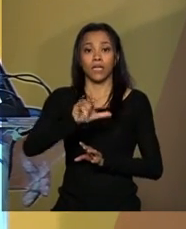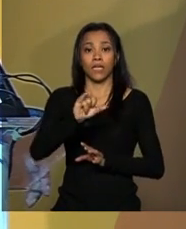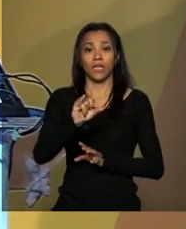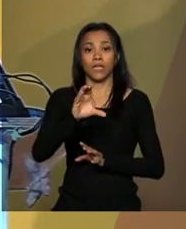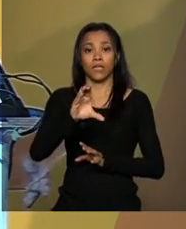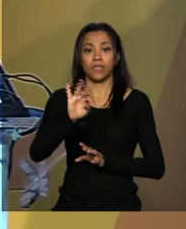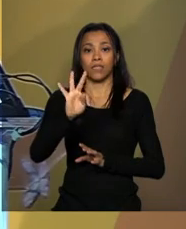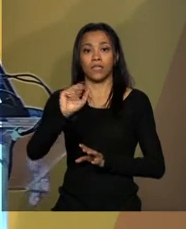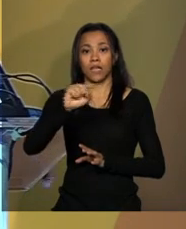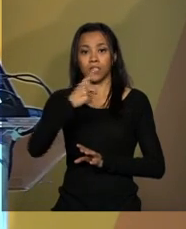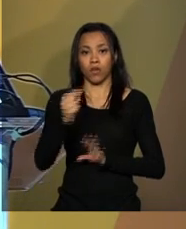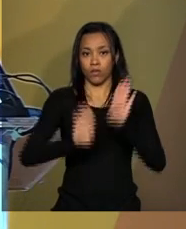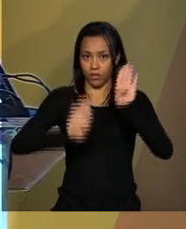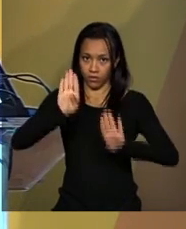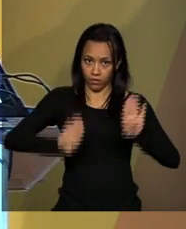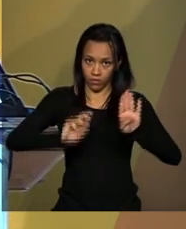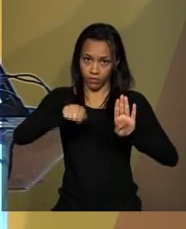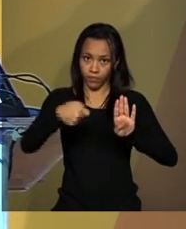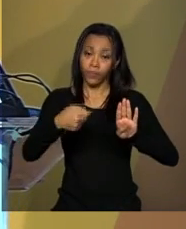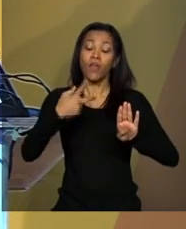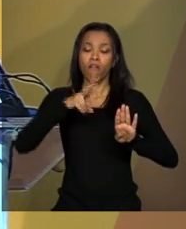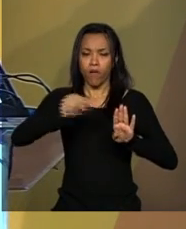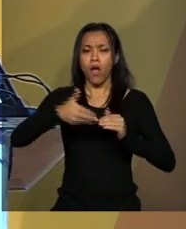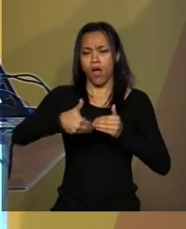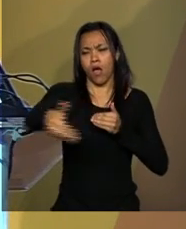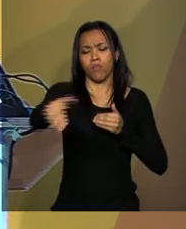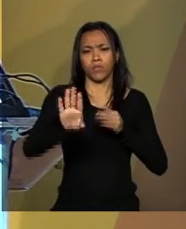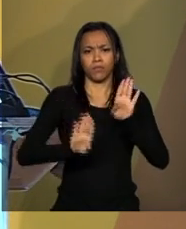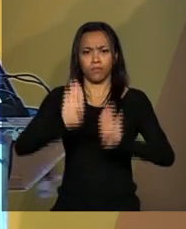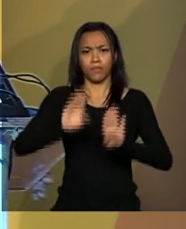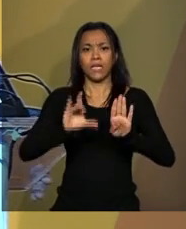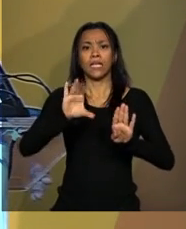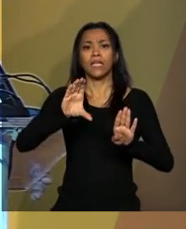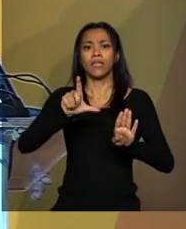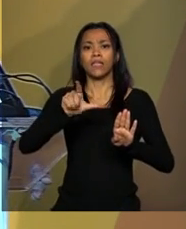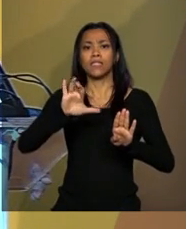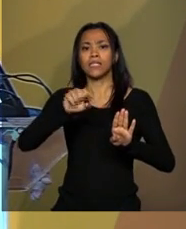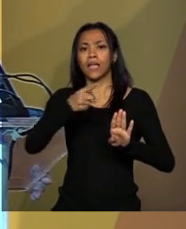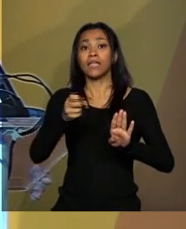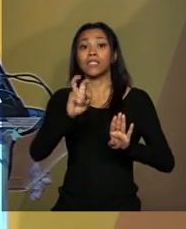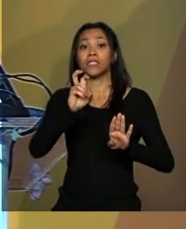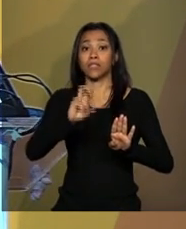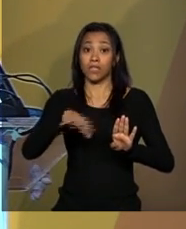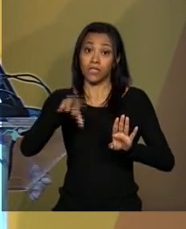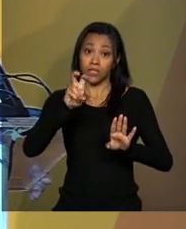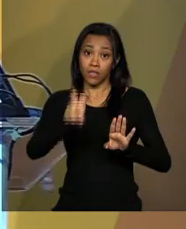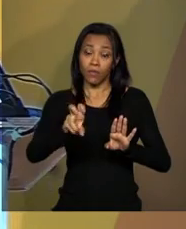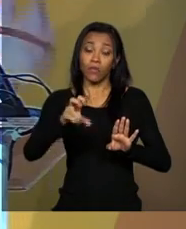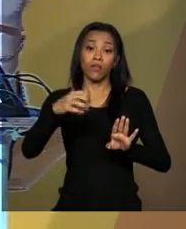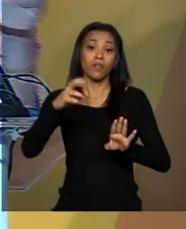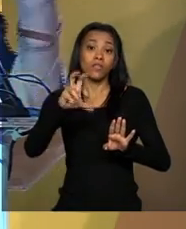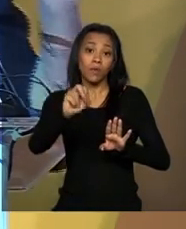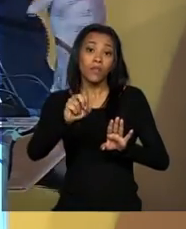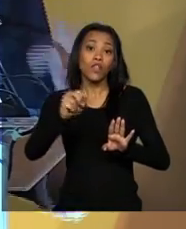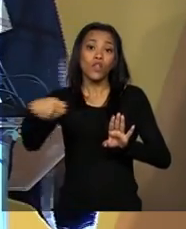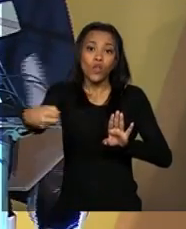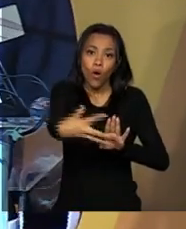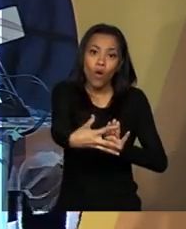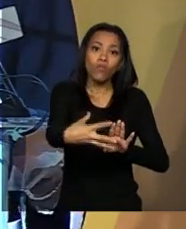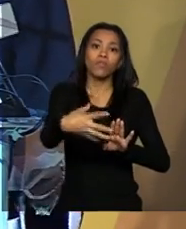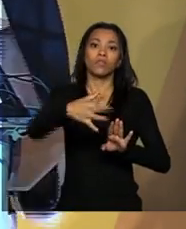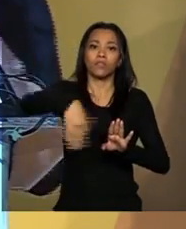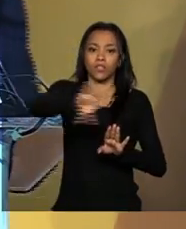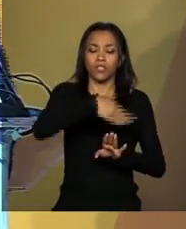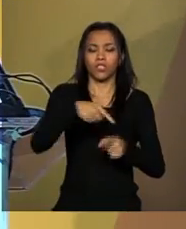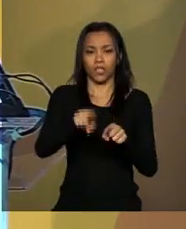públicos. Vamos licitar 50 novos arrendamentos de terminais em portos